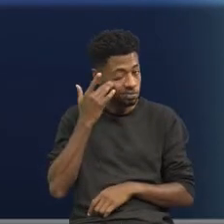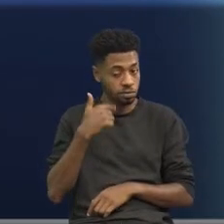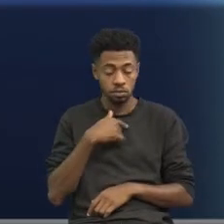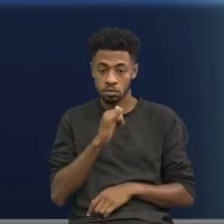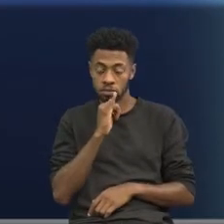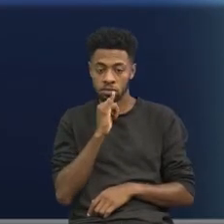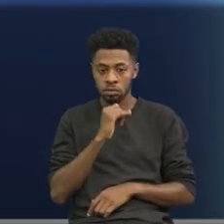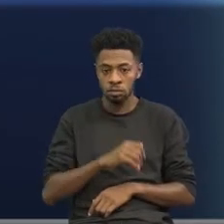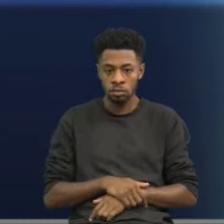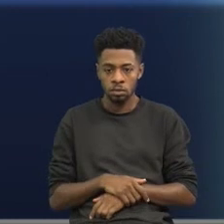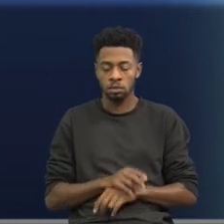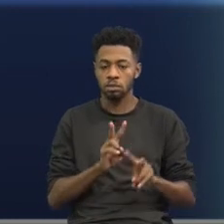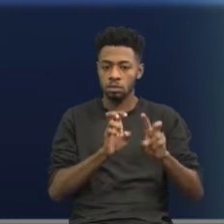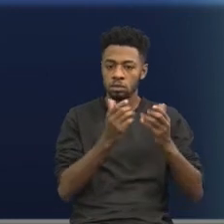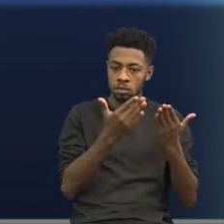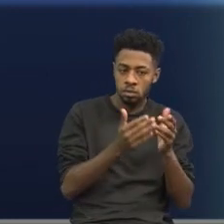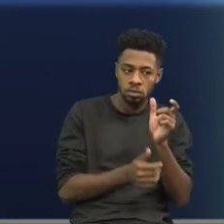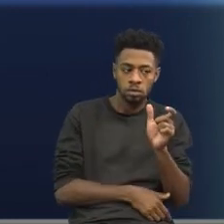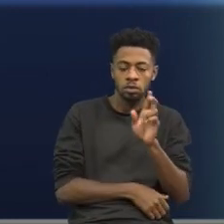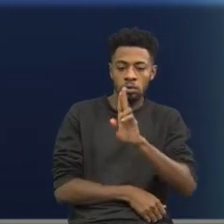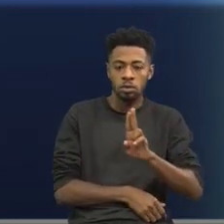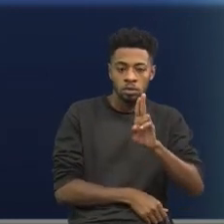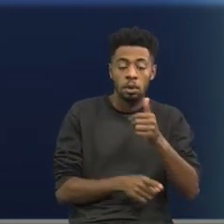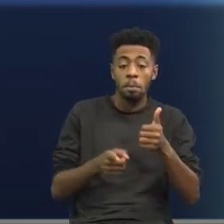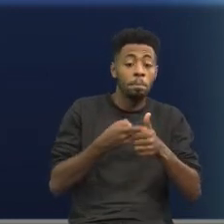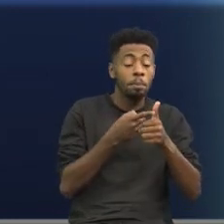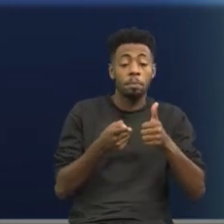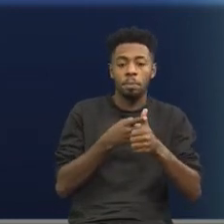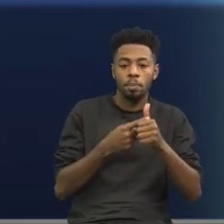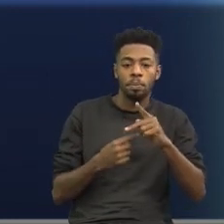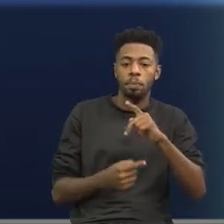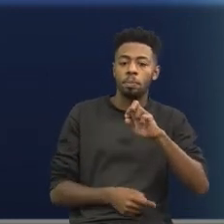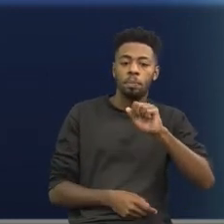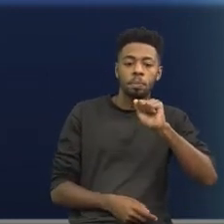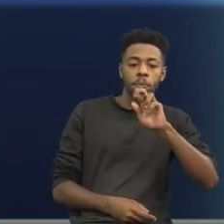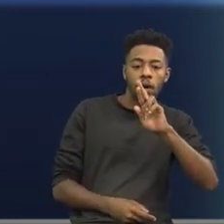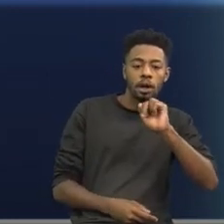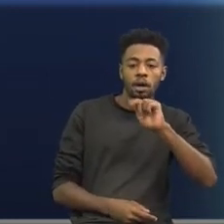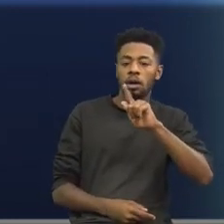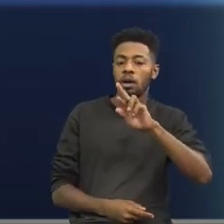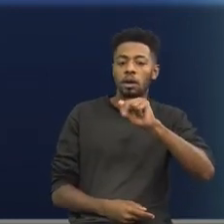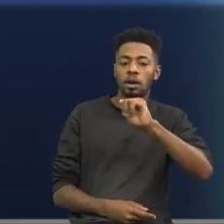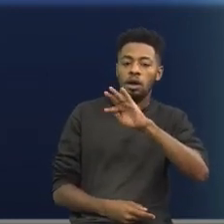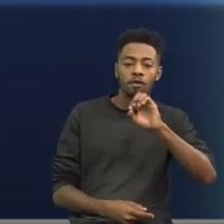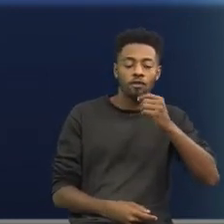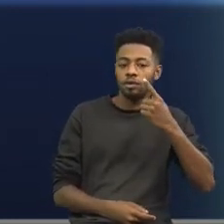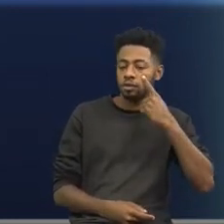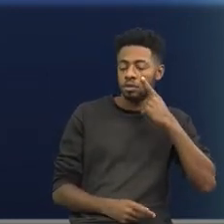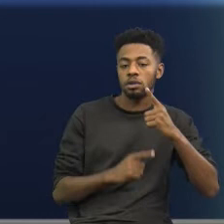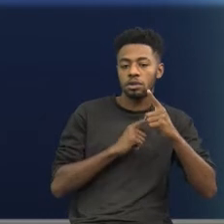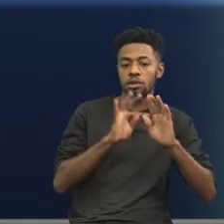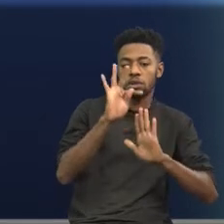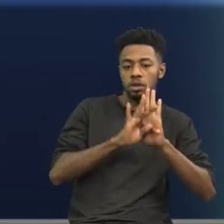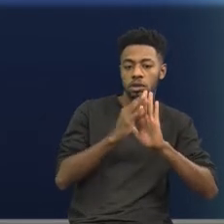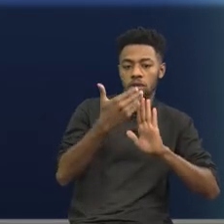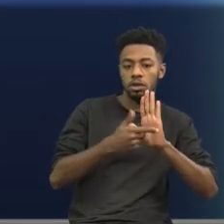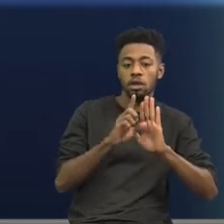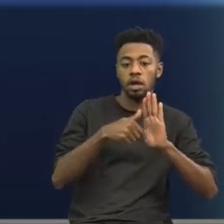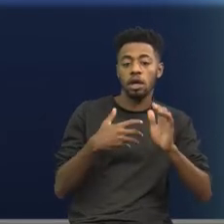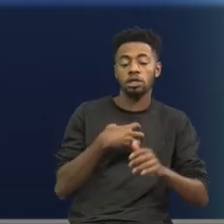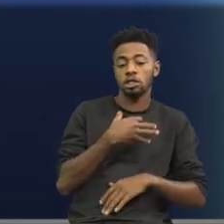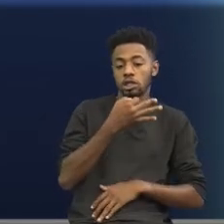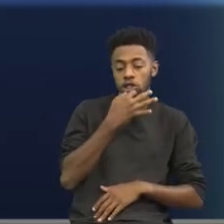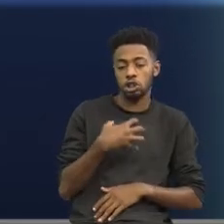Dentre os seguintes termos empregados no primeiro parágrafo, considerados no contexto, o que tem sentido mais genérico.